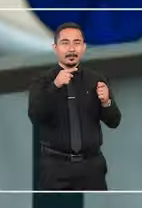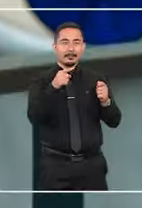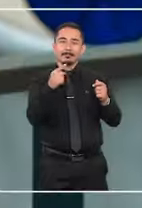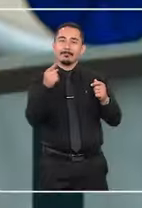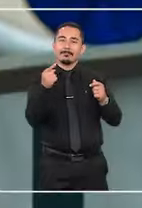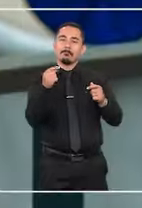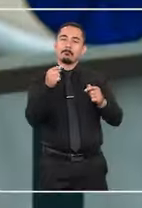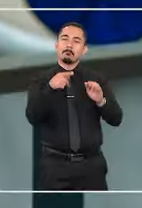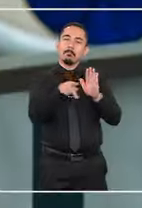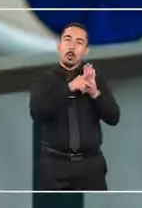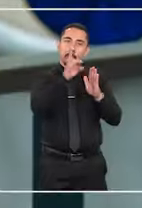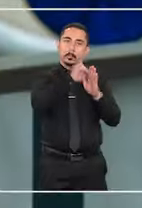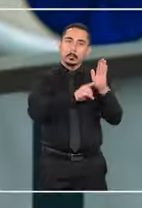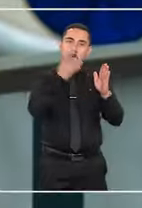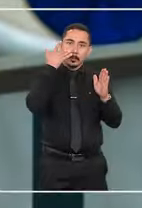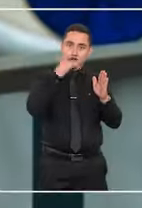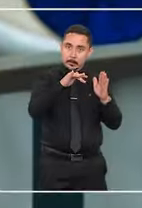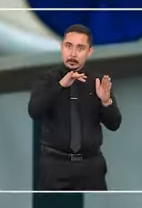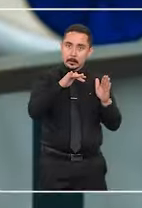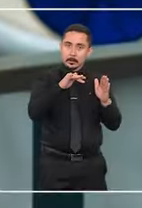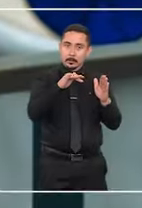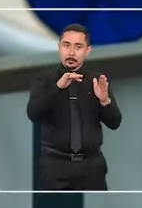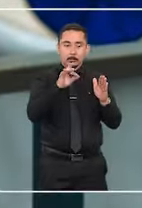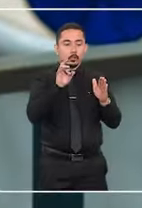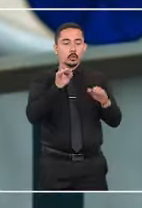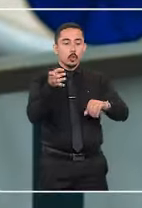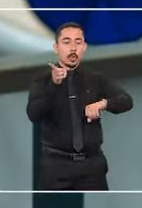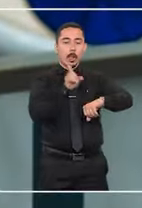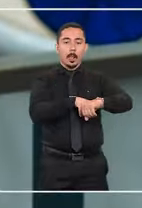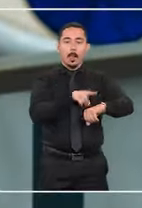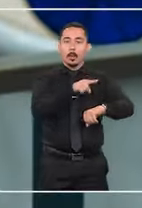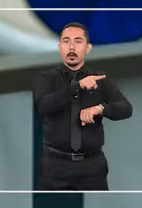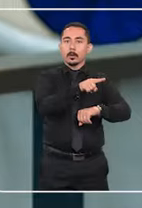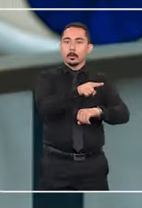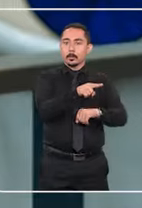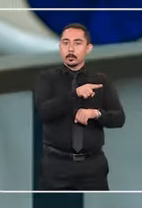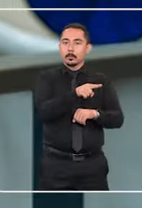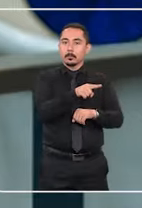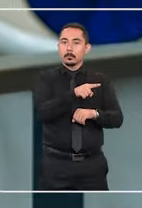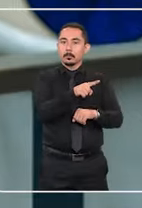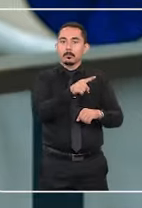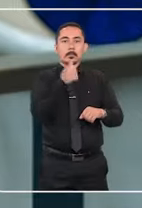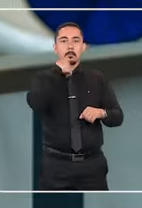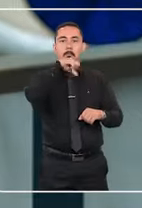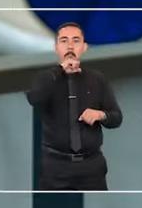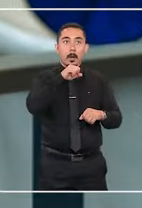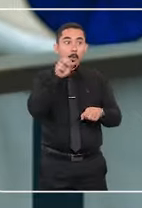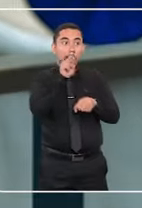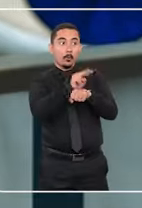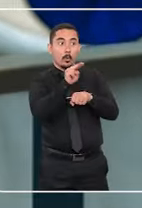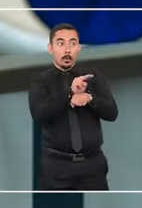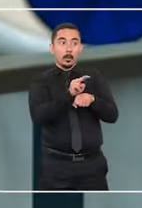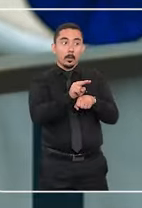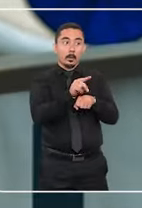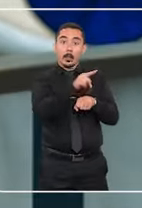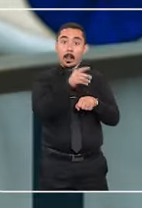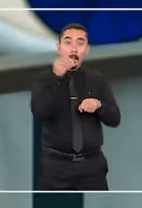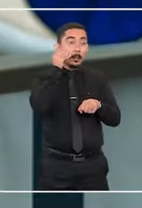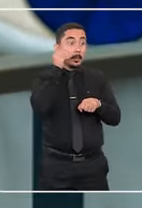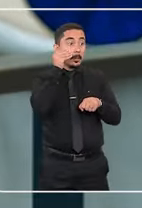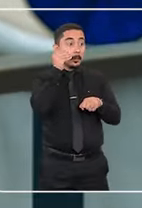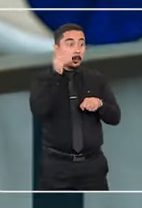a pensar na violência doméstica, nos direitos da criança, somente a partir do momento que uma mãe